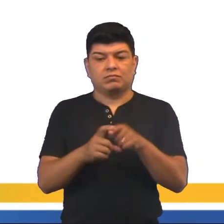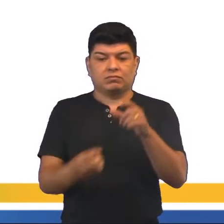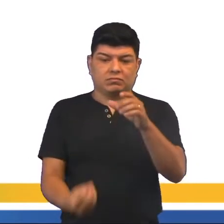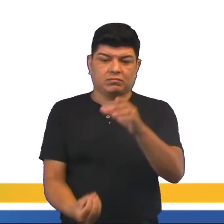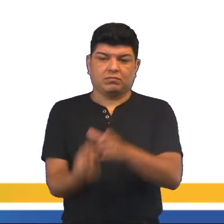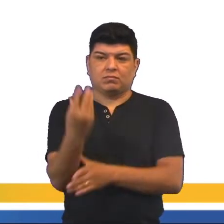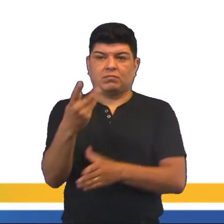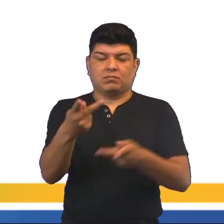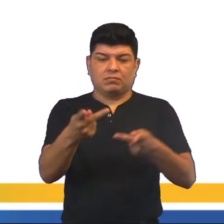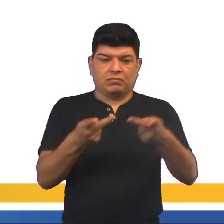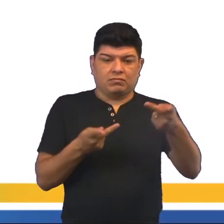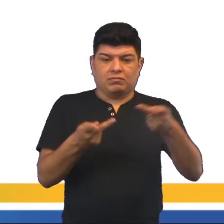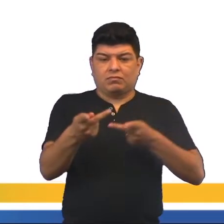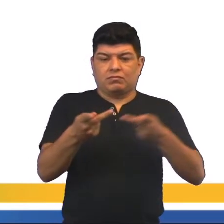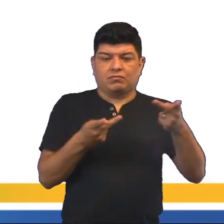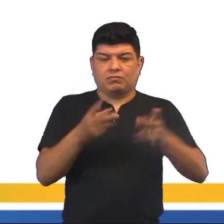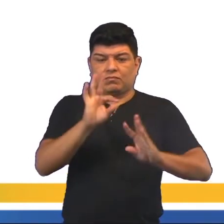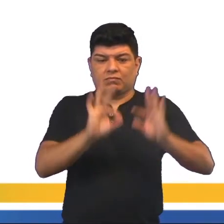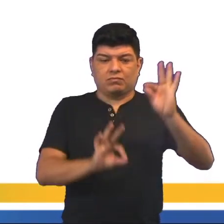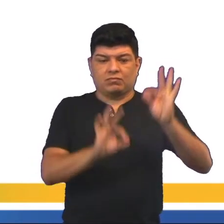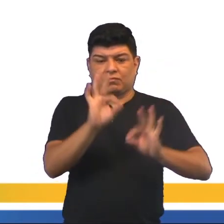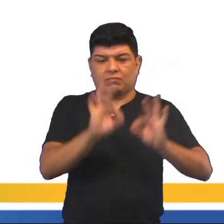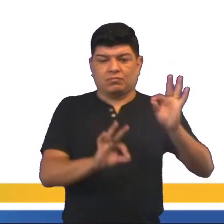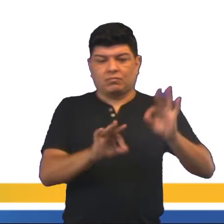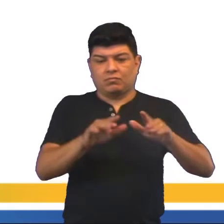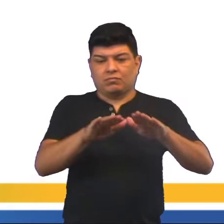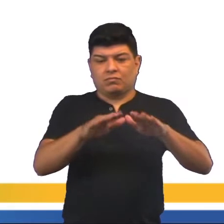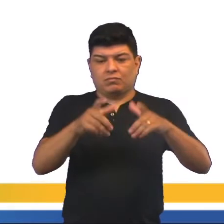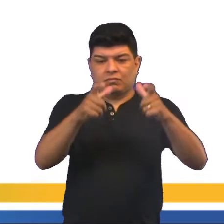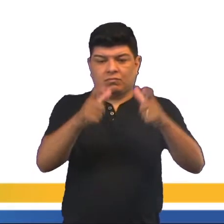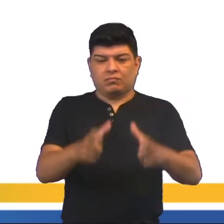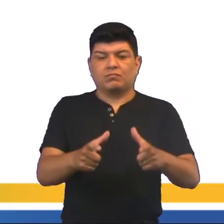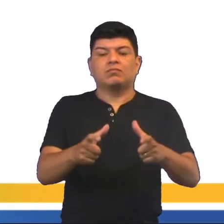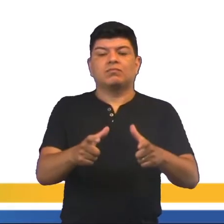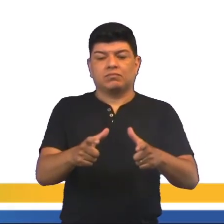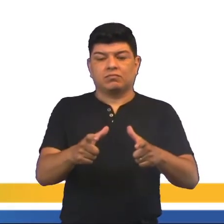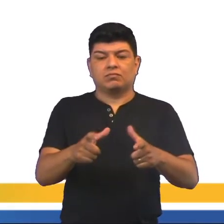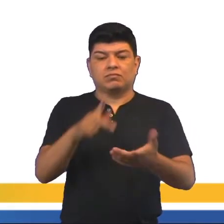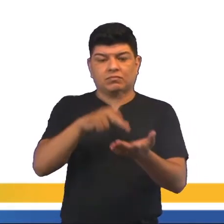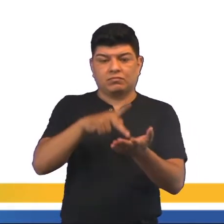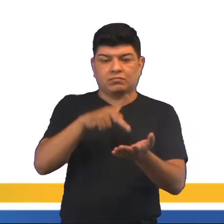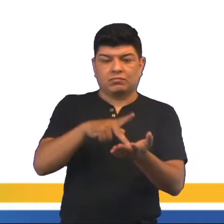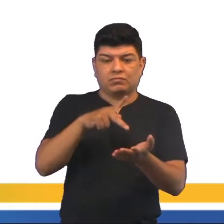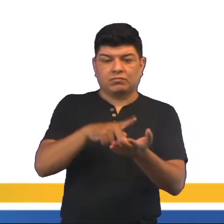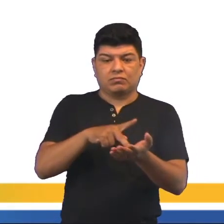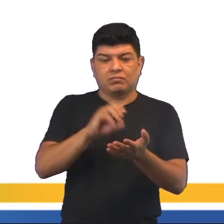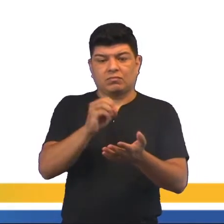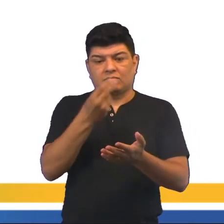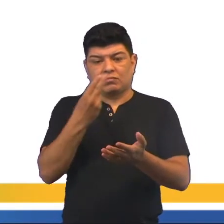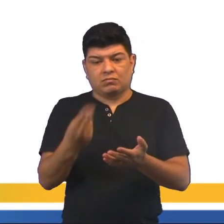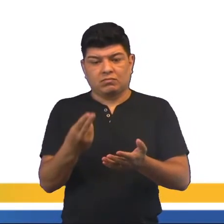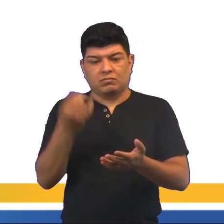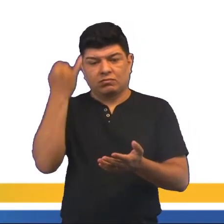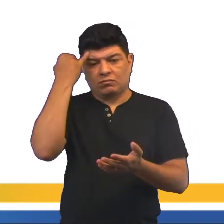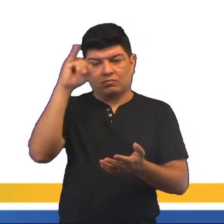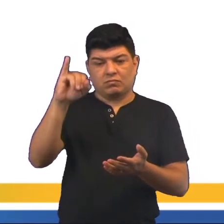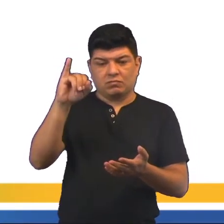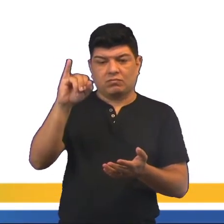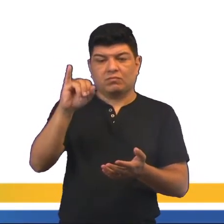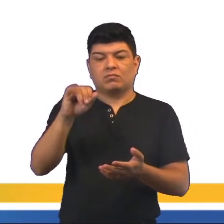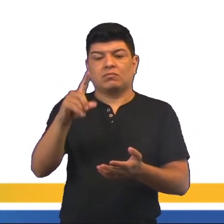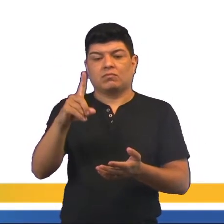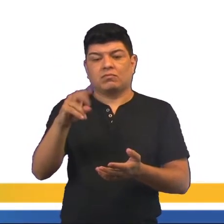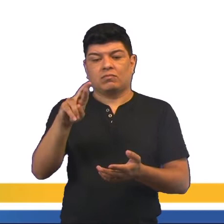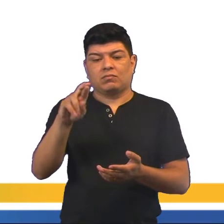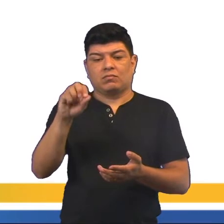cria o projeto cenográfico e monta o espaço cênico de modo realista ou conforme idealizado